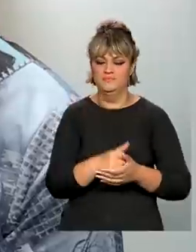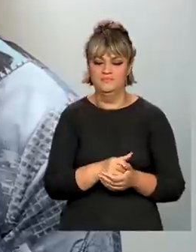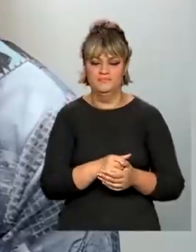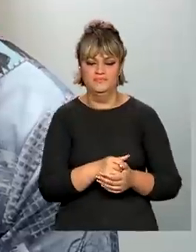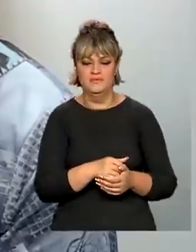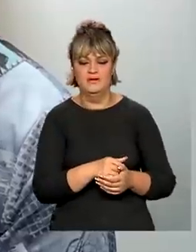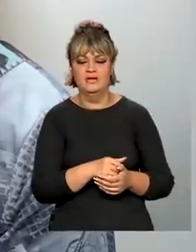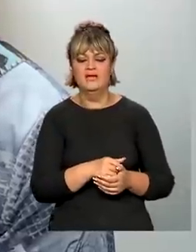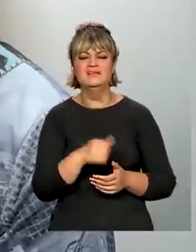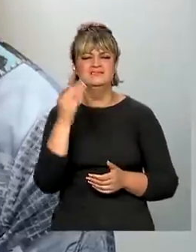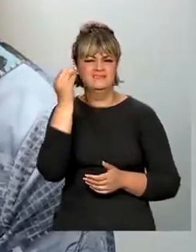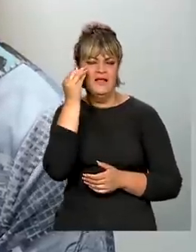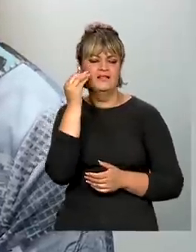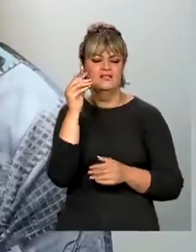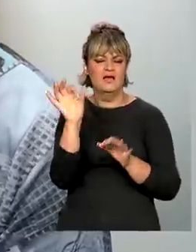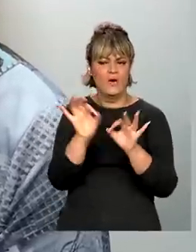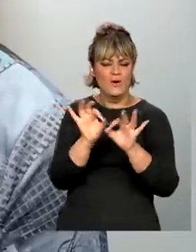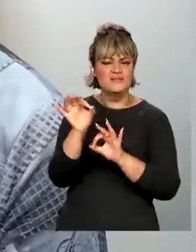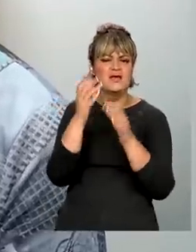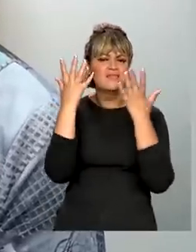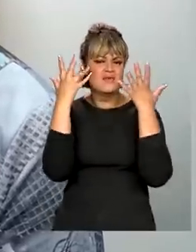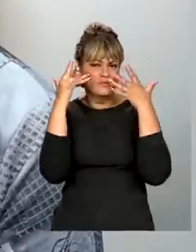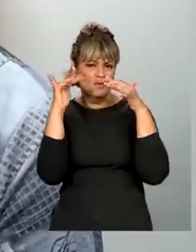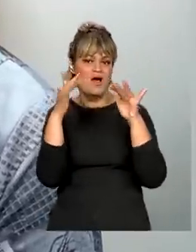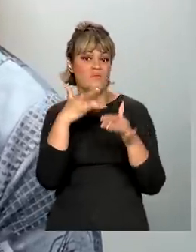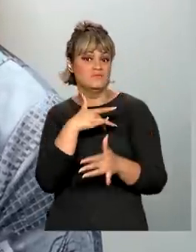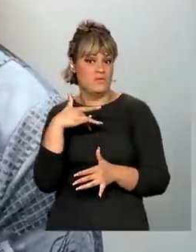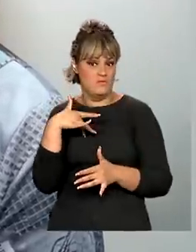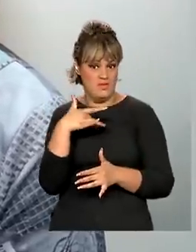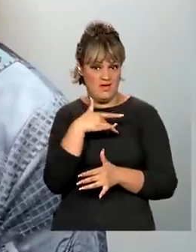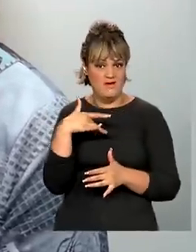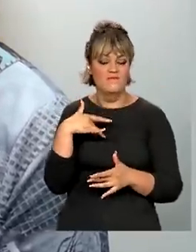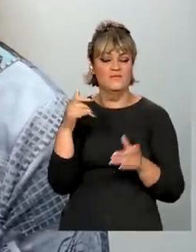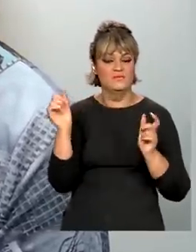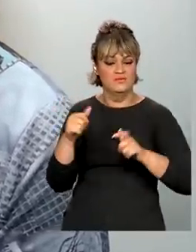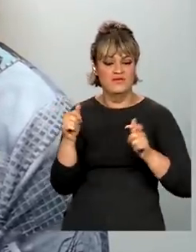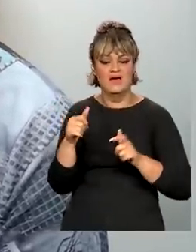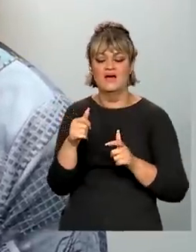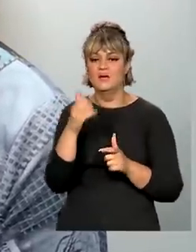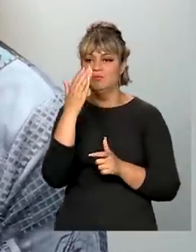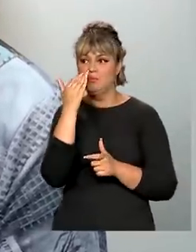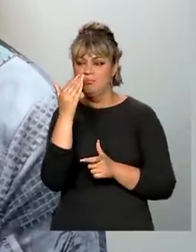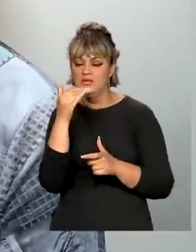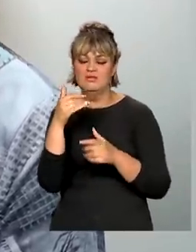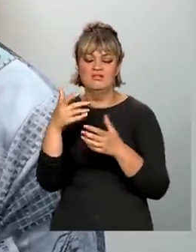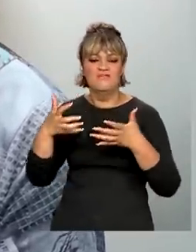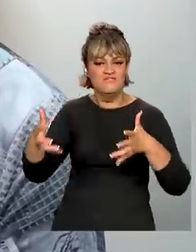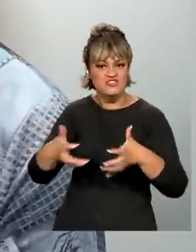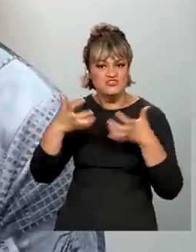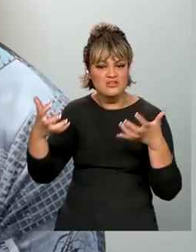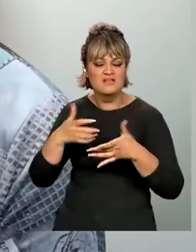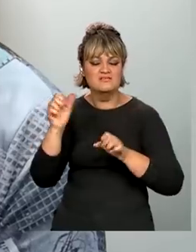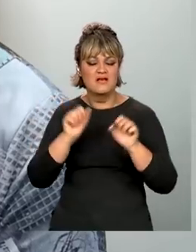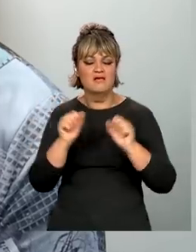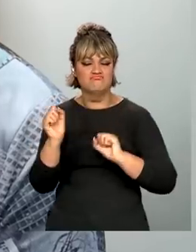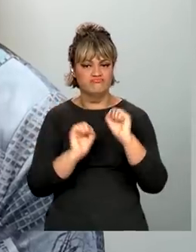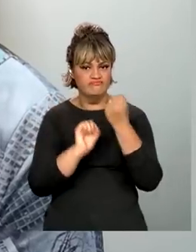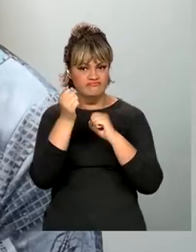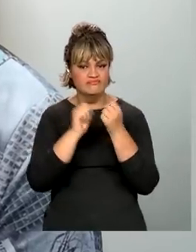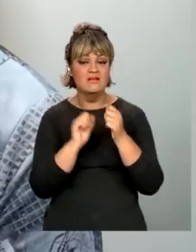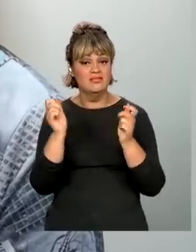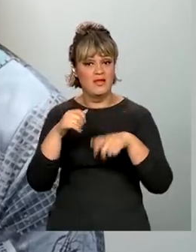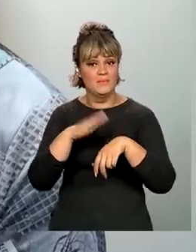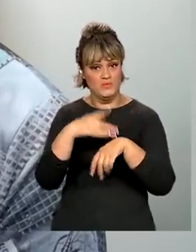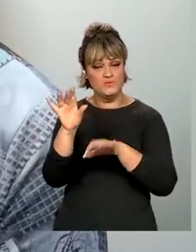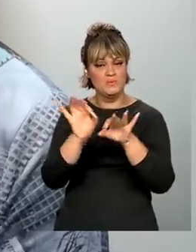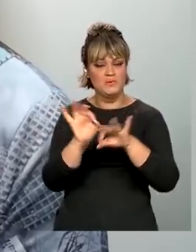Tente fazer petiscos naturais. Tem várias receitas saudáveis, utilizando alimentos, e você mesmo fazer o seu petisco